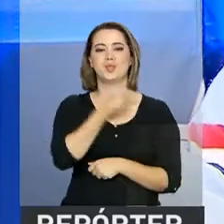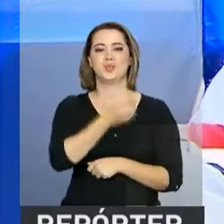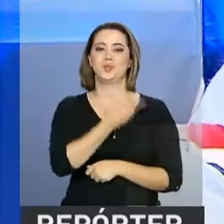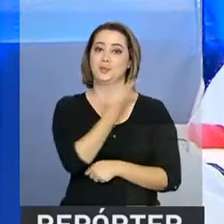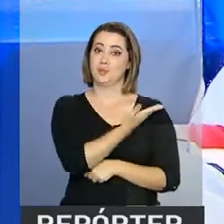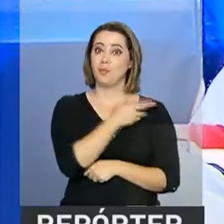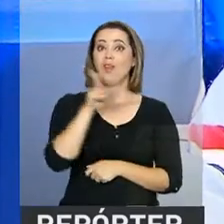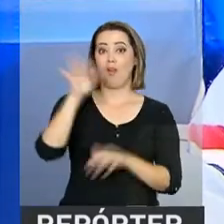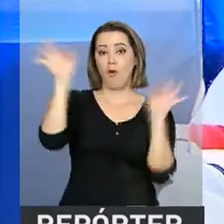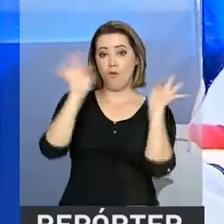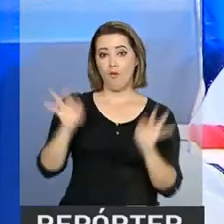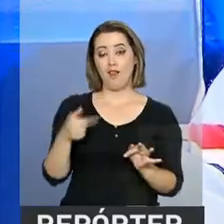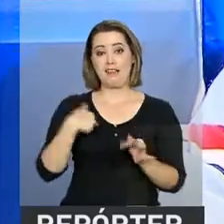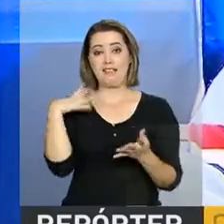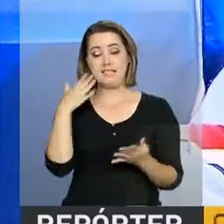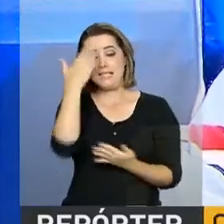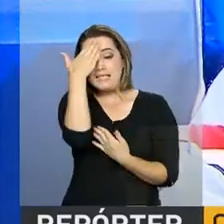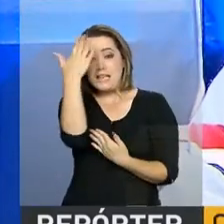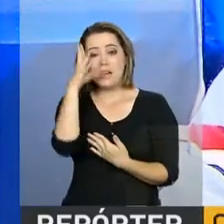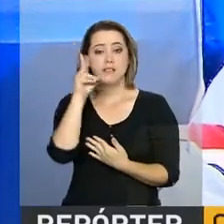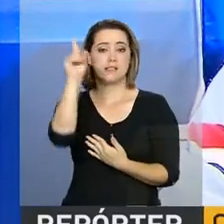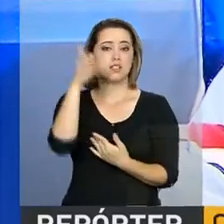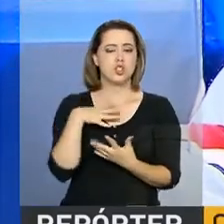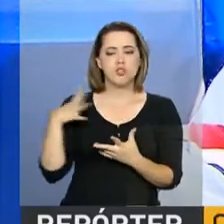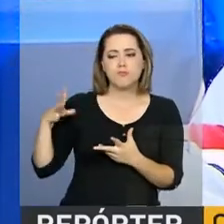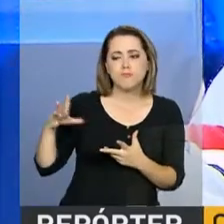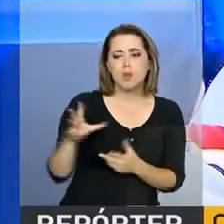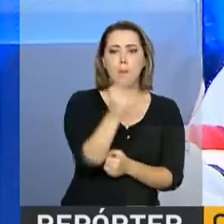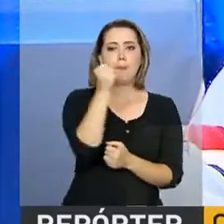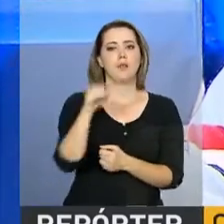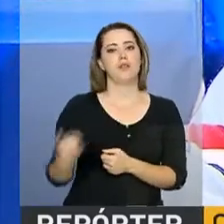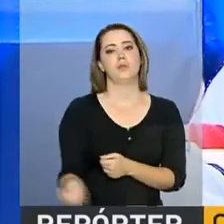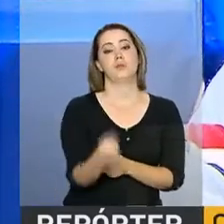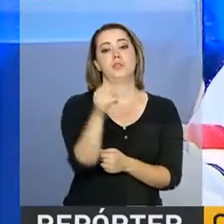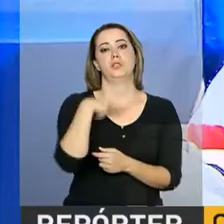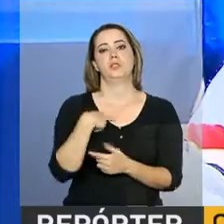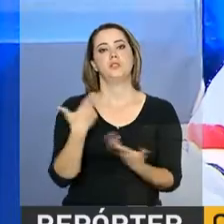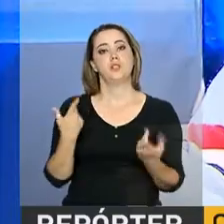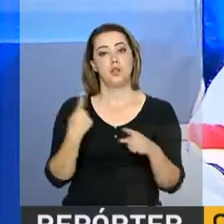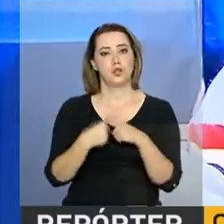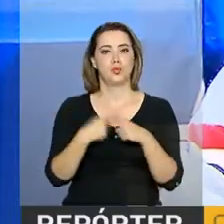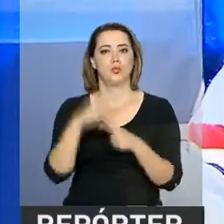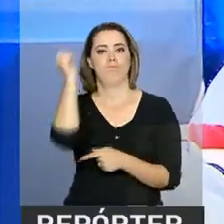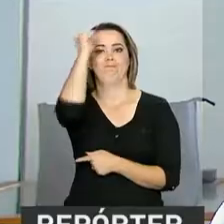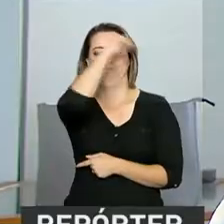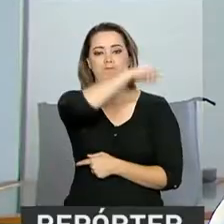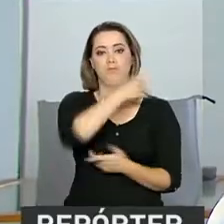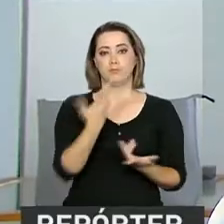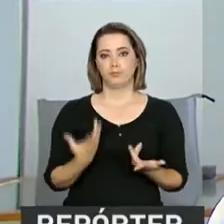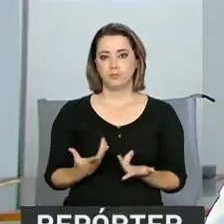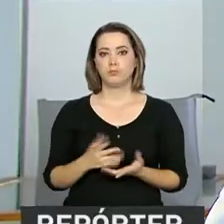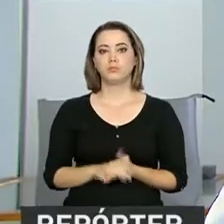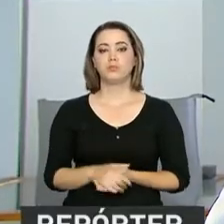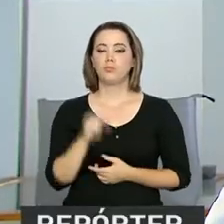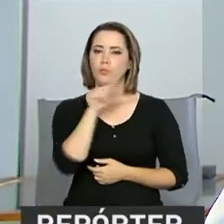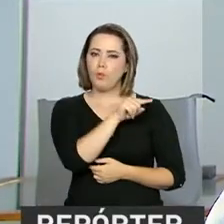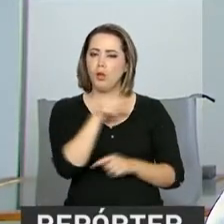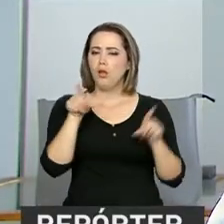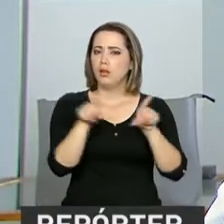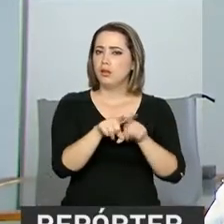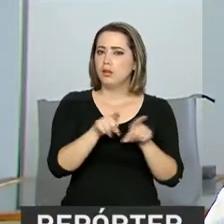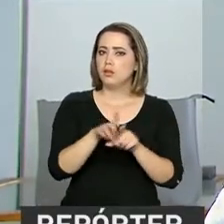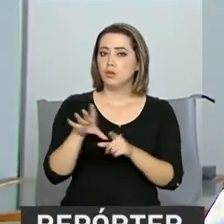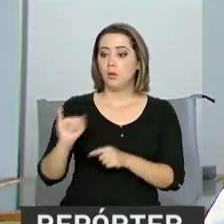graças a Deus. Abracei essa oportunidade com um exidente, porque as coisas não estão fáceis, estão difíceis. A oportunidade que